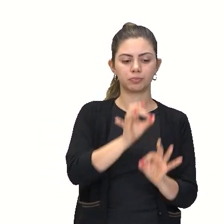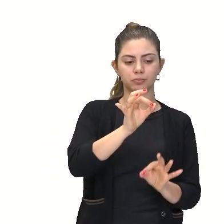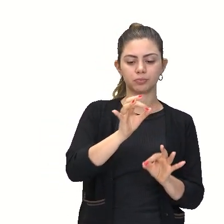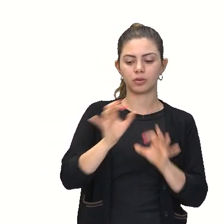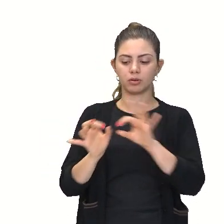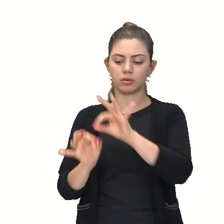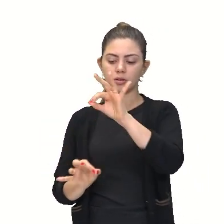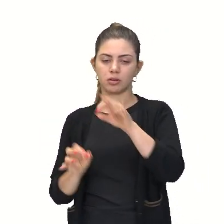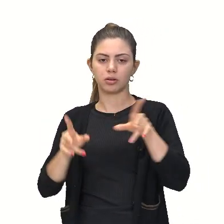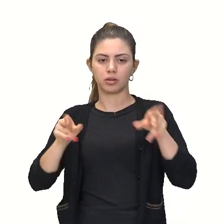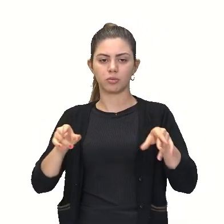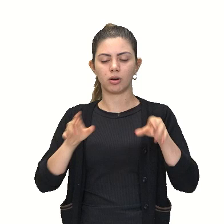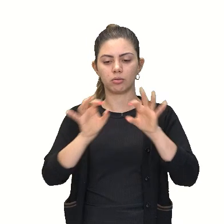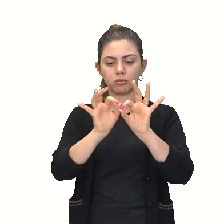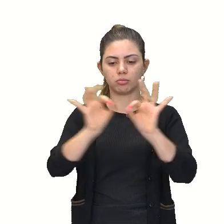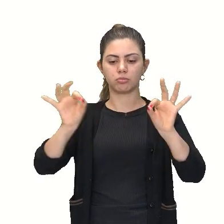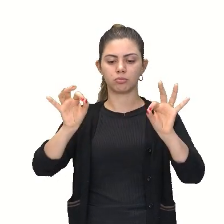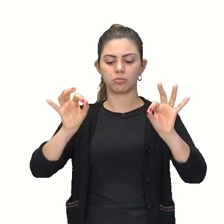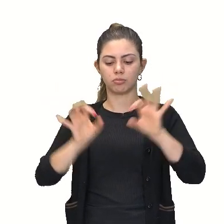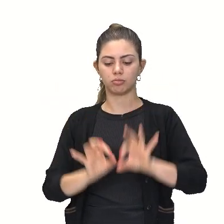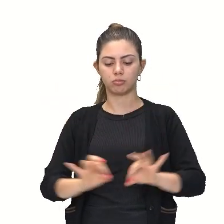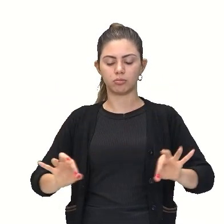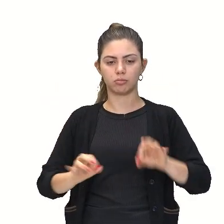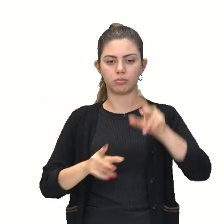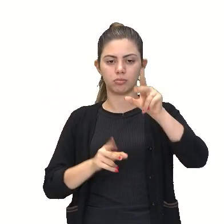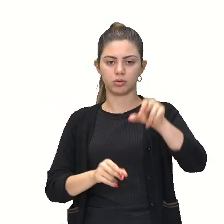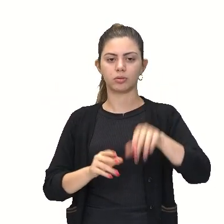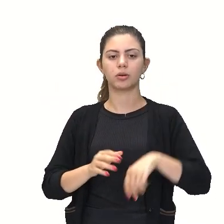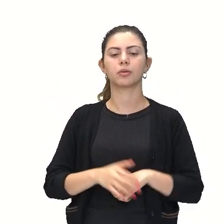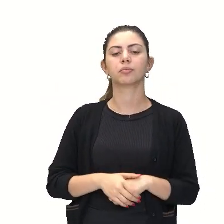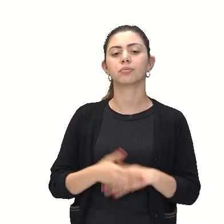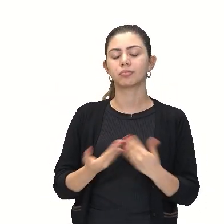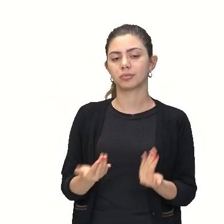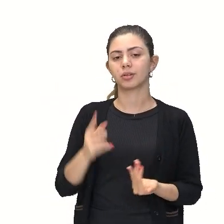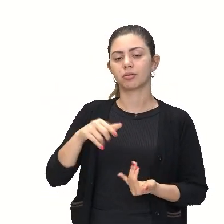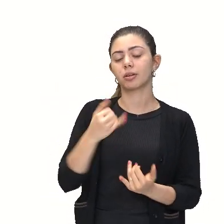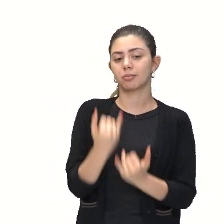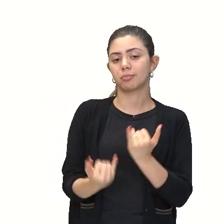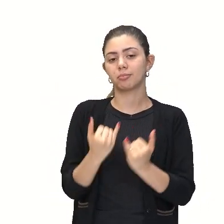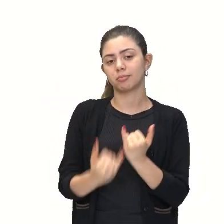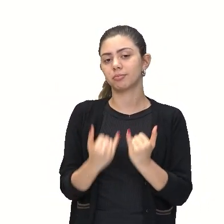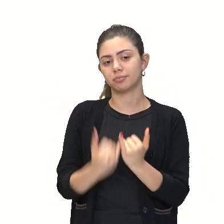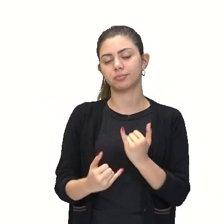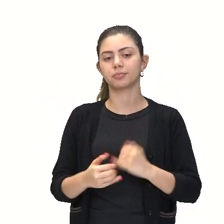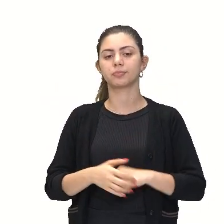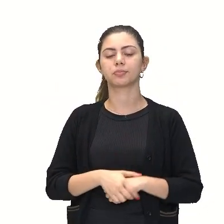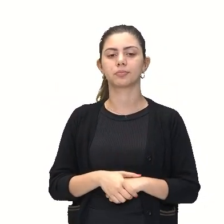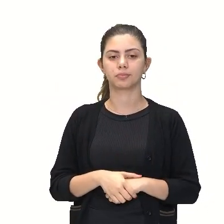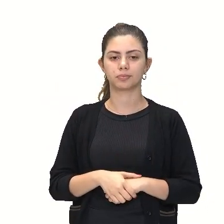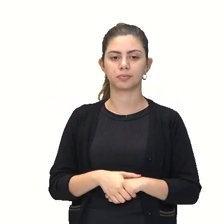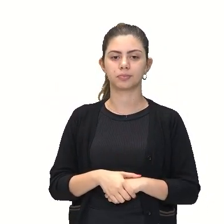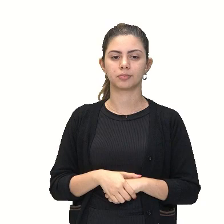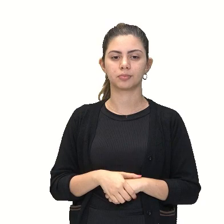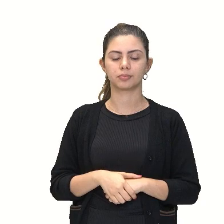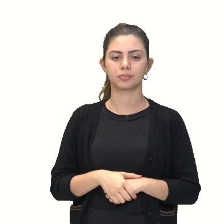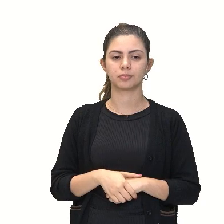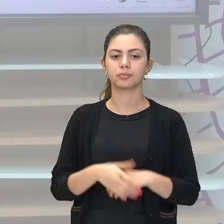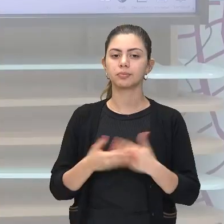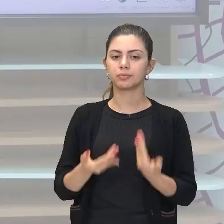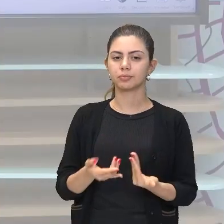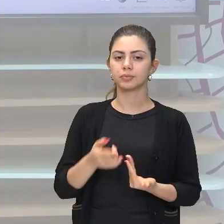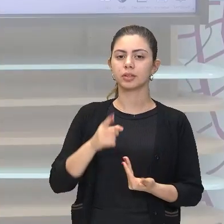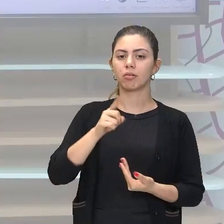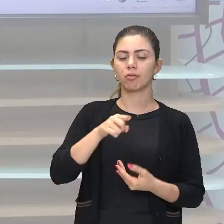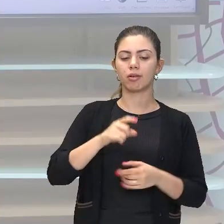Portanto, este outro lado aqui, ele também é semelhante, certo? Então, olha, o triângulo